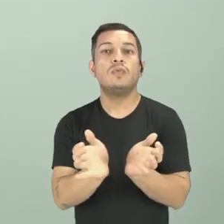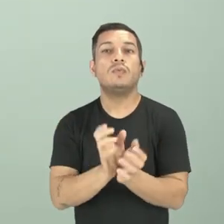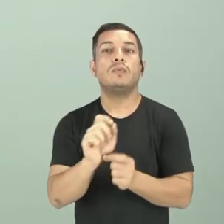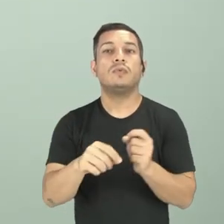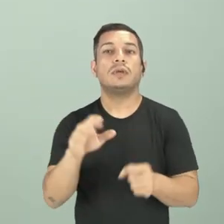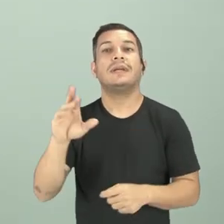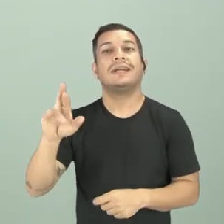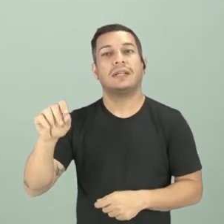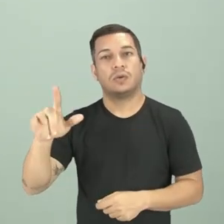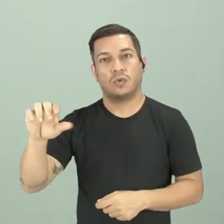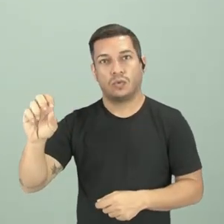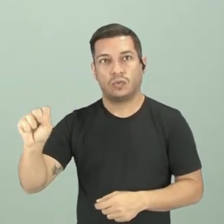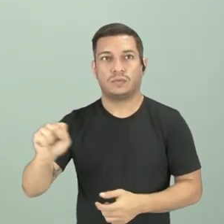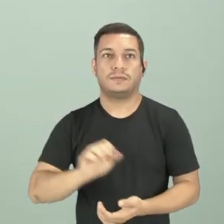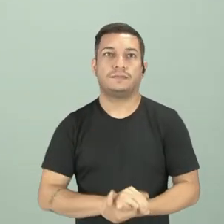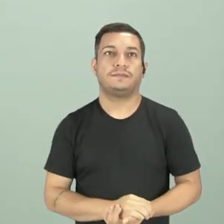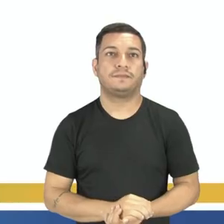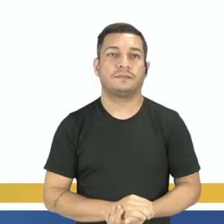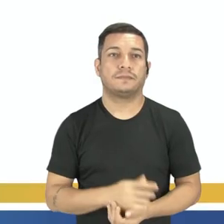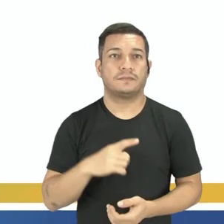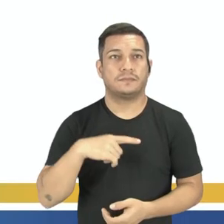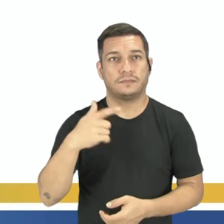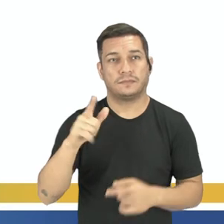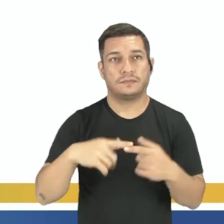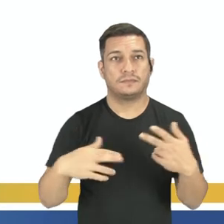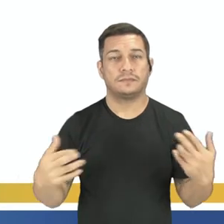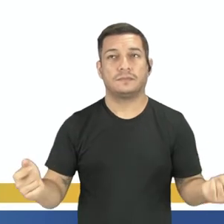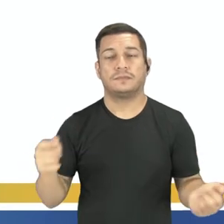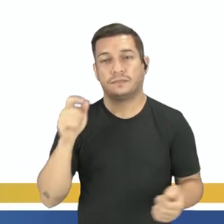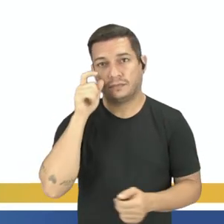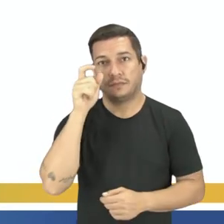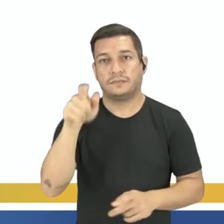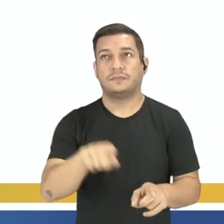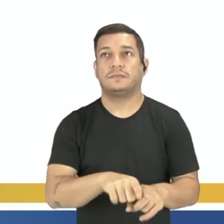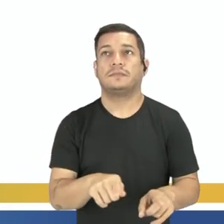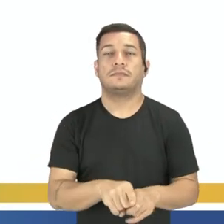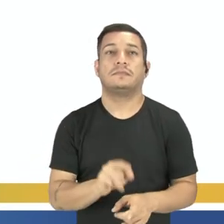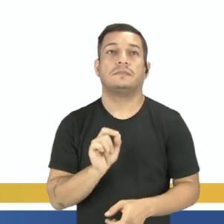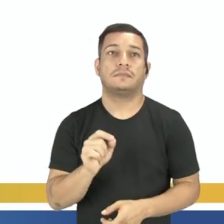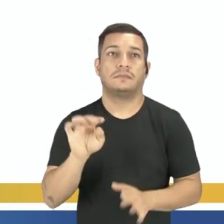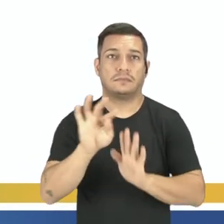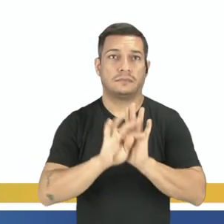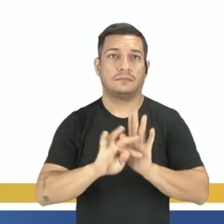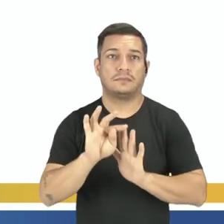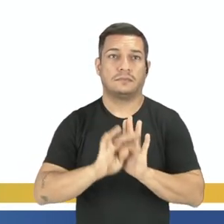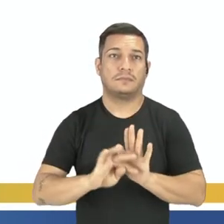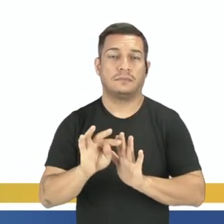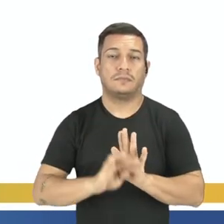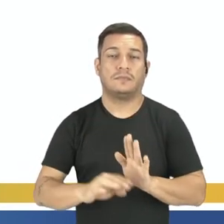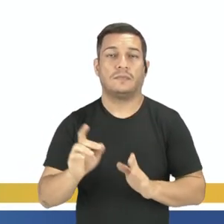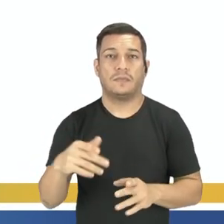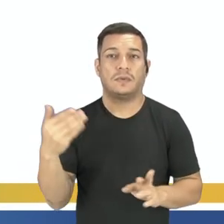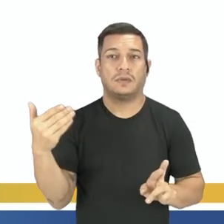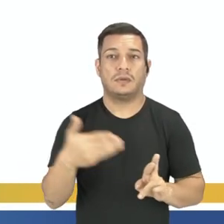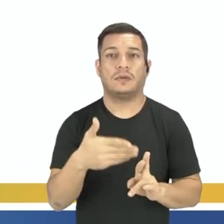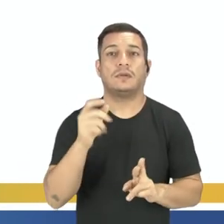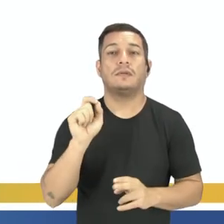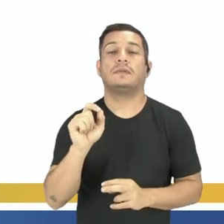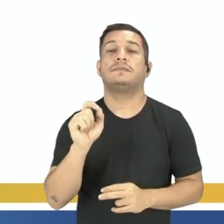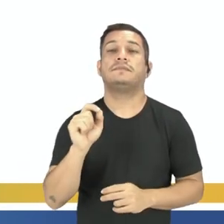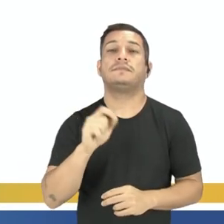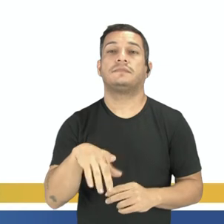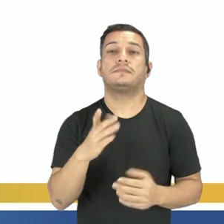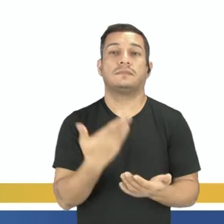os crioulos. Continuando aí, nós temos outro material bem interessante. Vem aí um texto fazendo referência